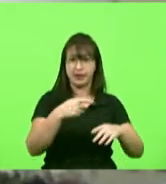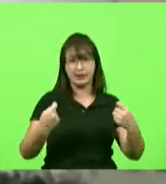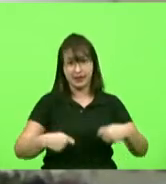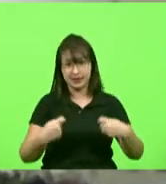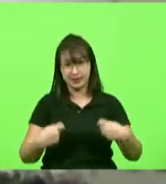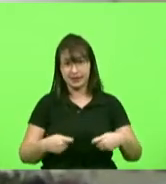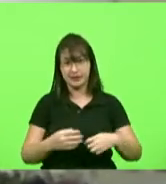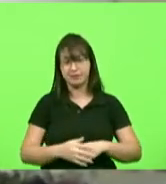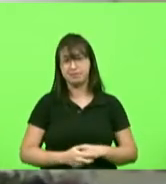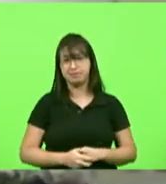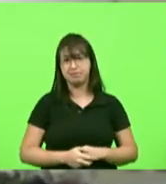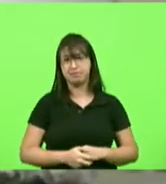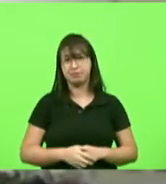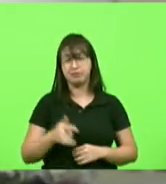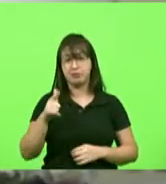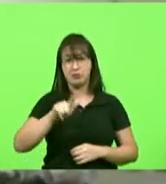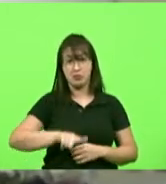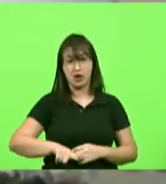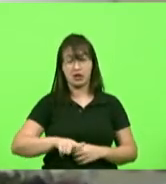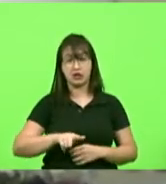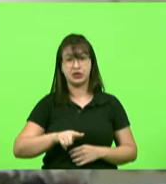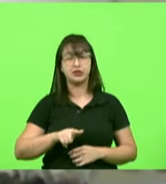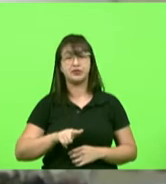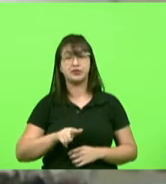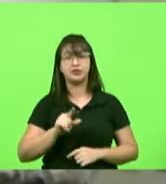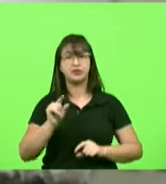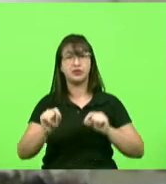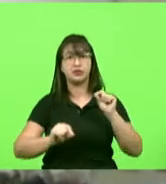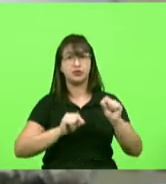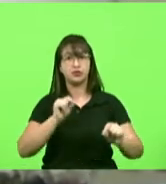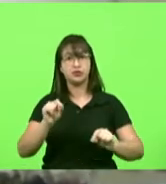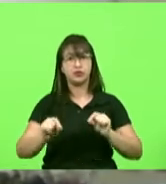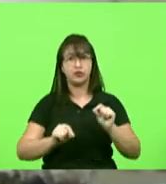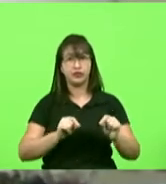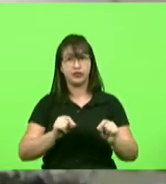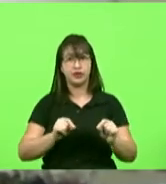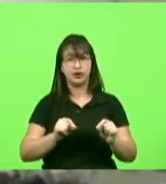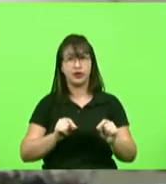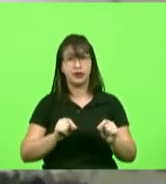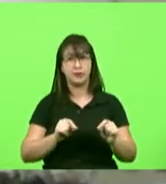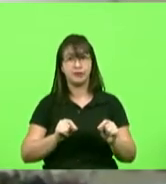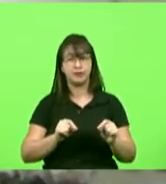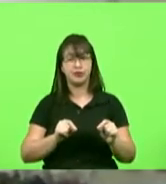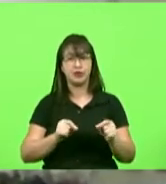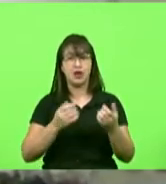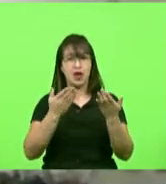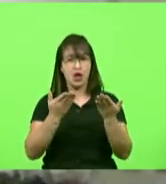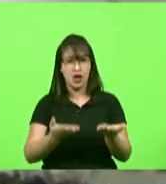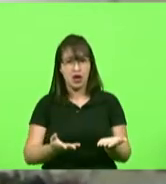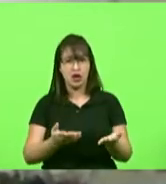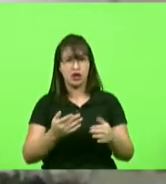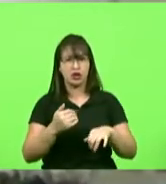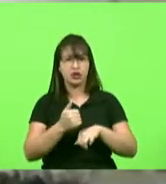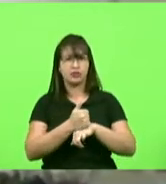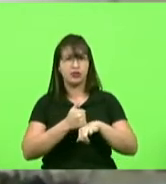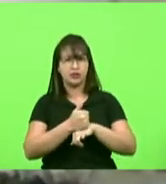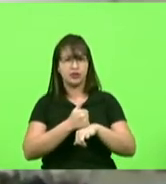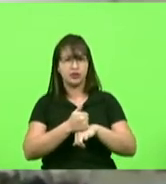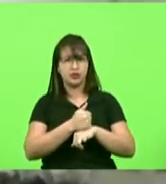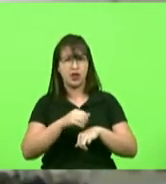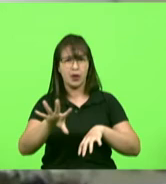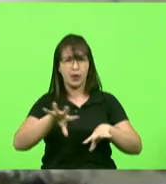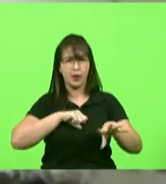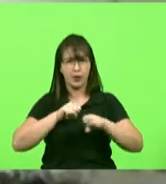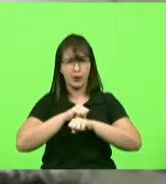eu não posso deixar de mencionar aquilo que os epidemiologistas sugerem o